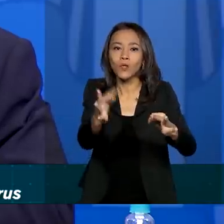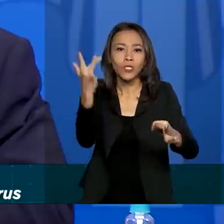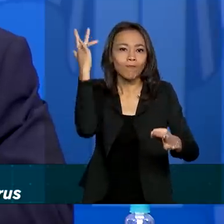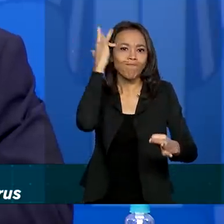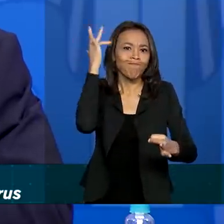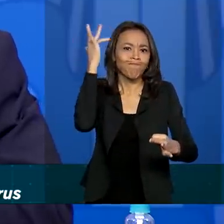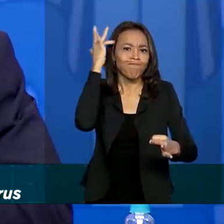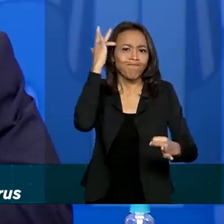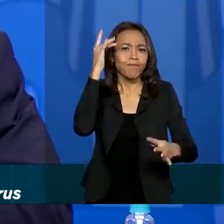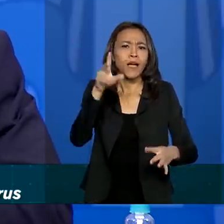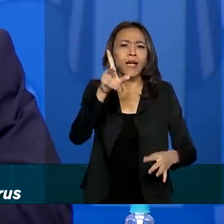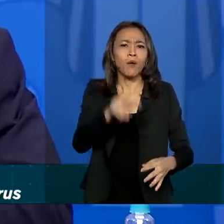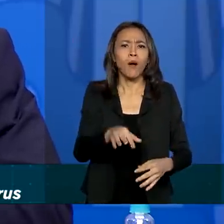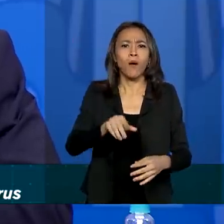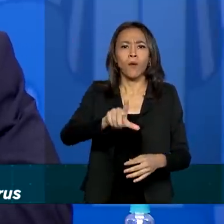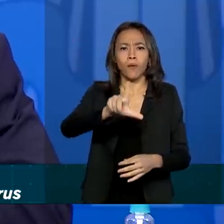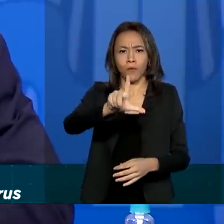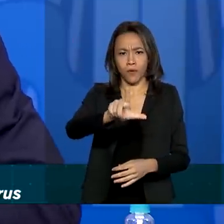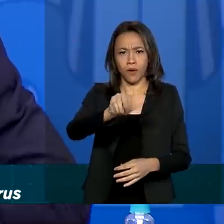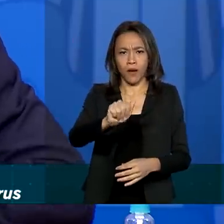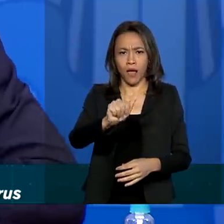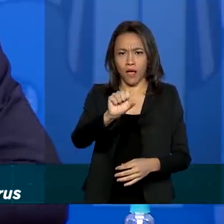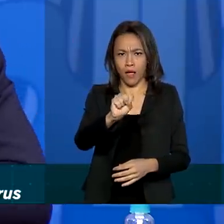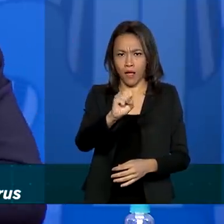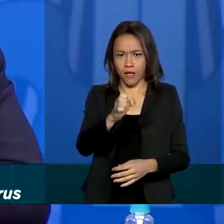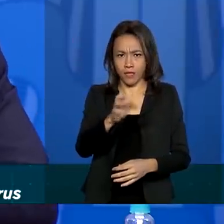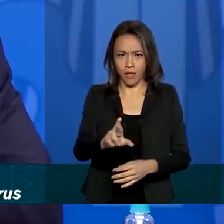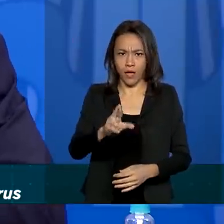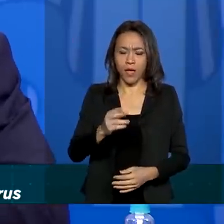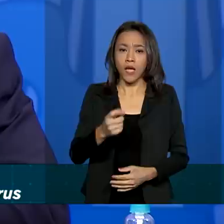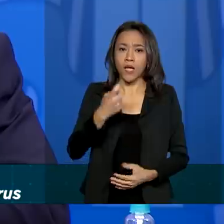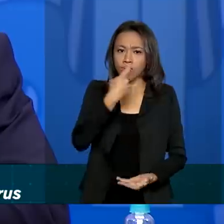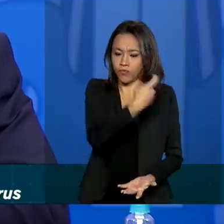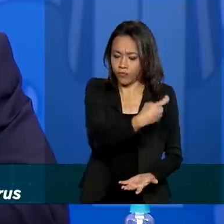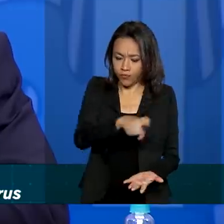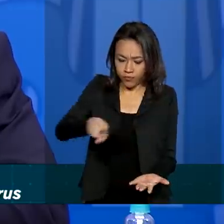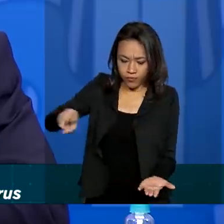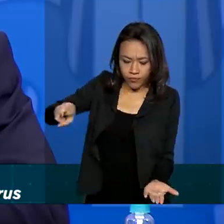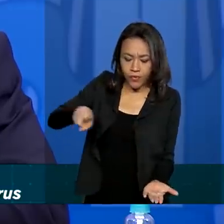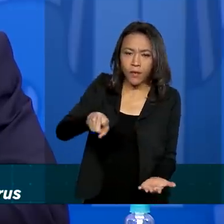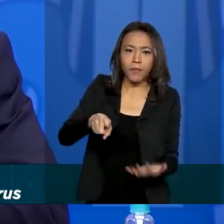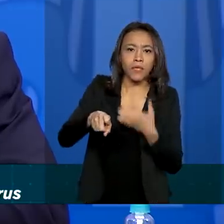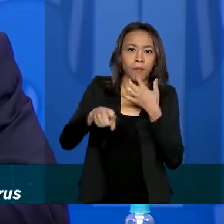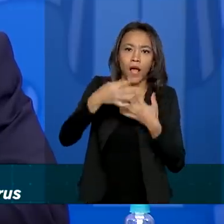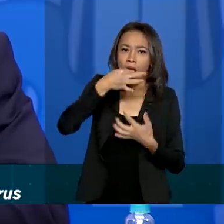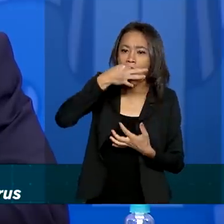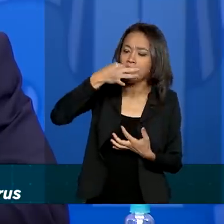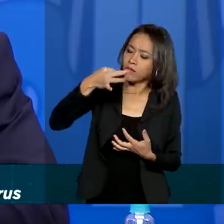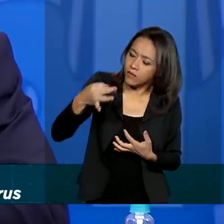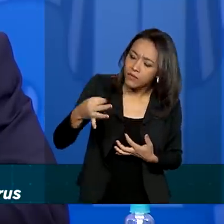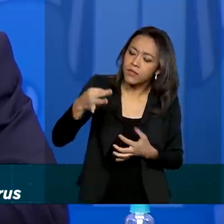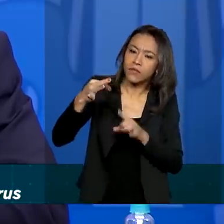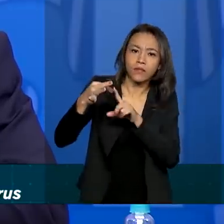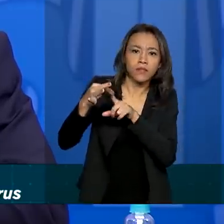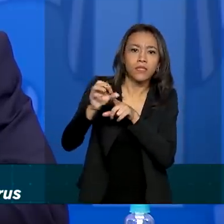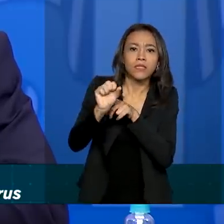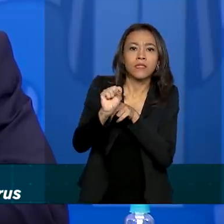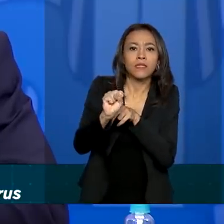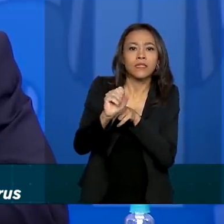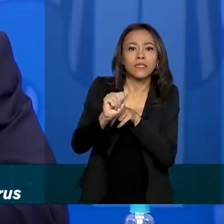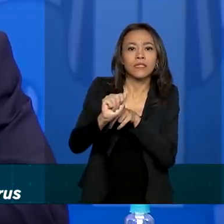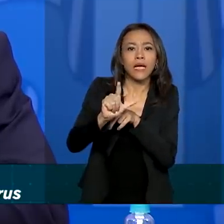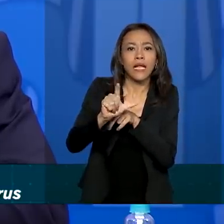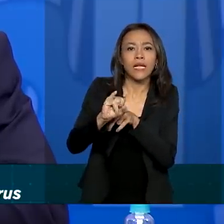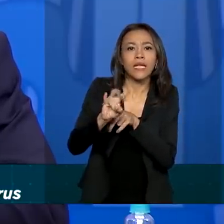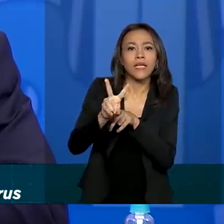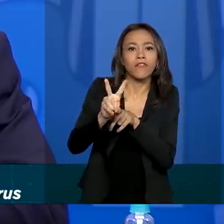laser da saliva da pessoa sendo testada, então, uma amostra de saliva que é